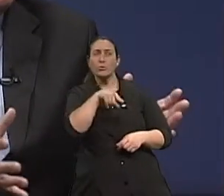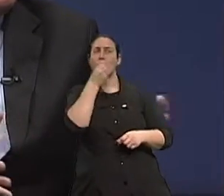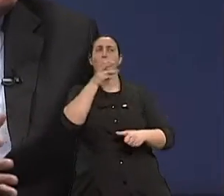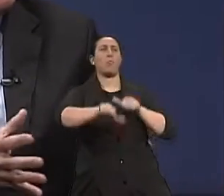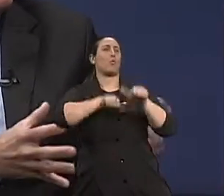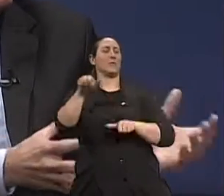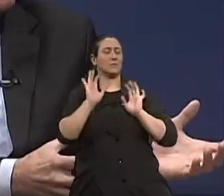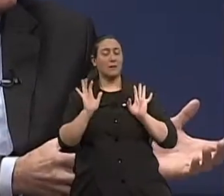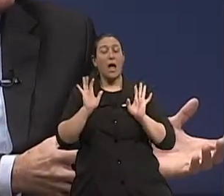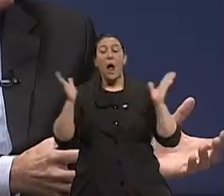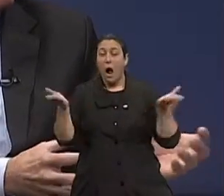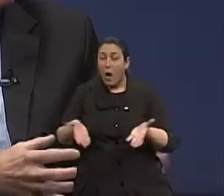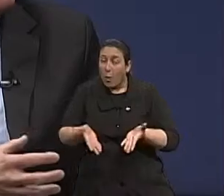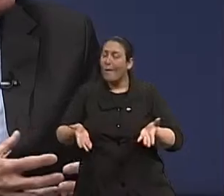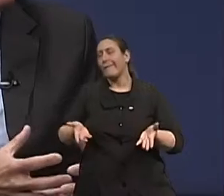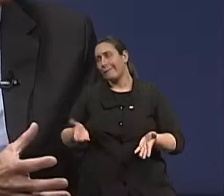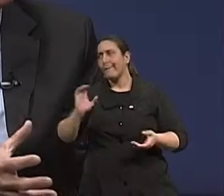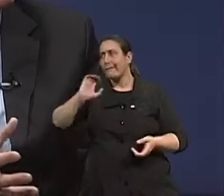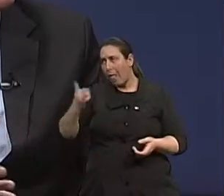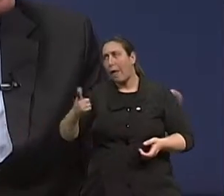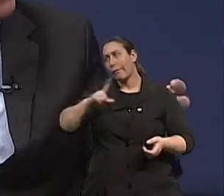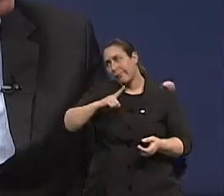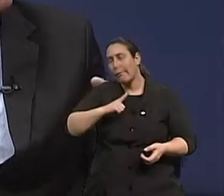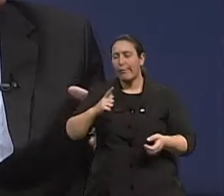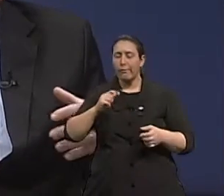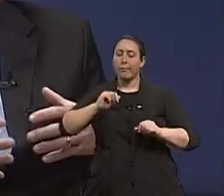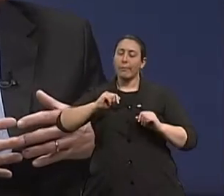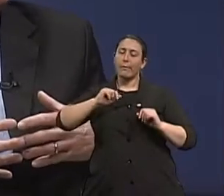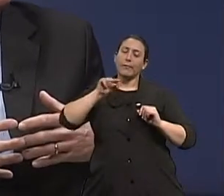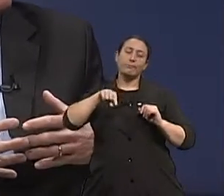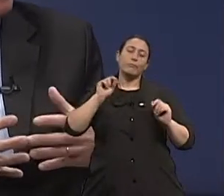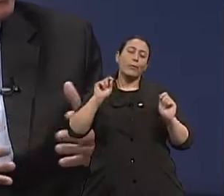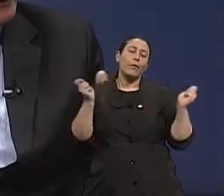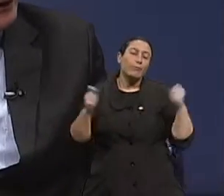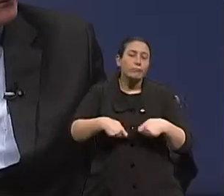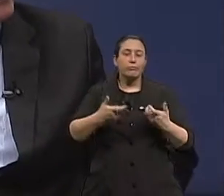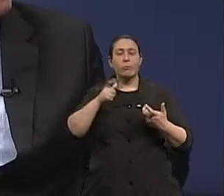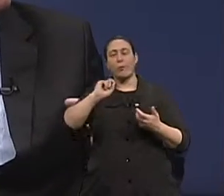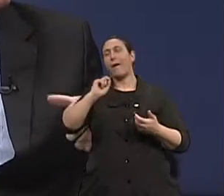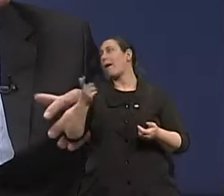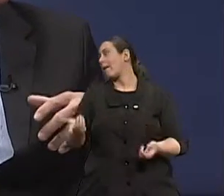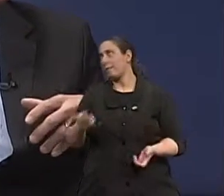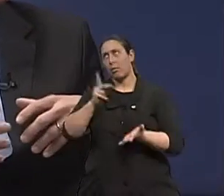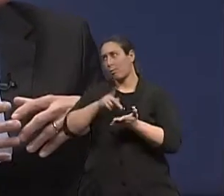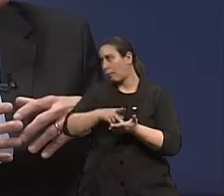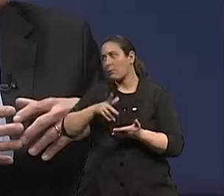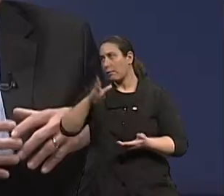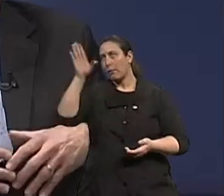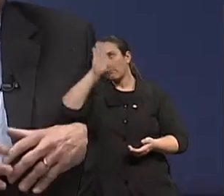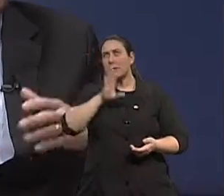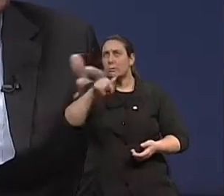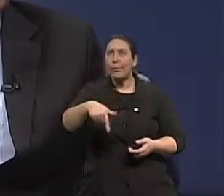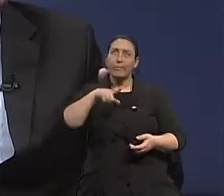Claro, e paralelamente, um melhor avanço da medicina, melhores condições sanitárias do planeta. Ah, com certeza.